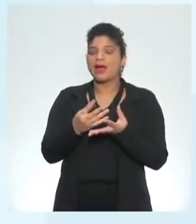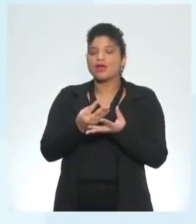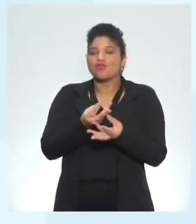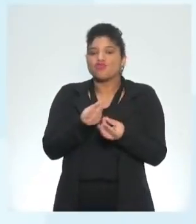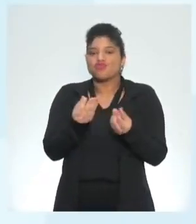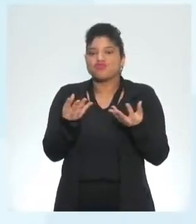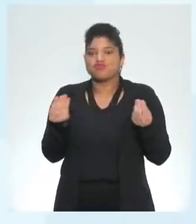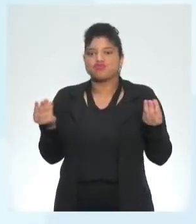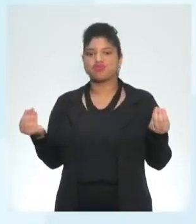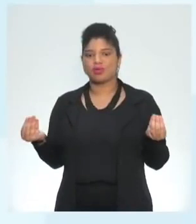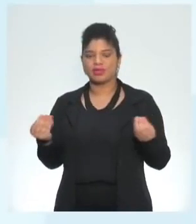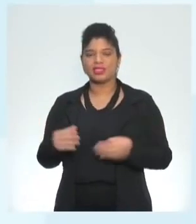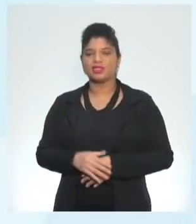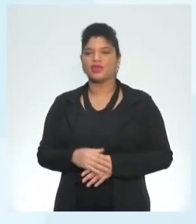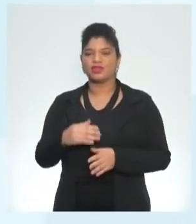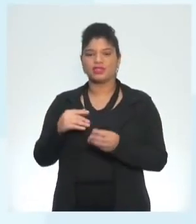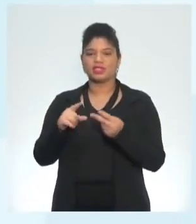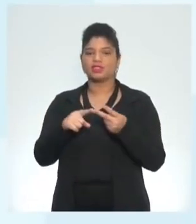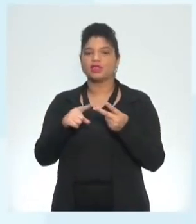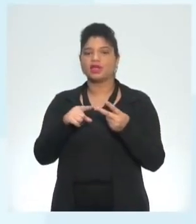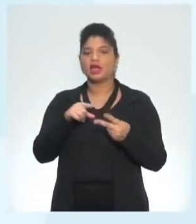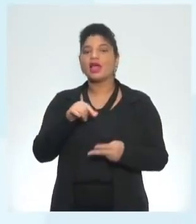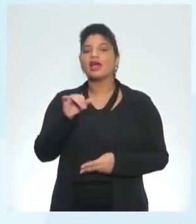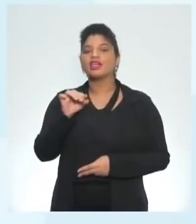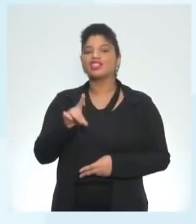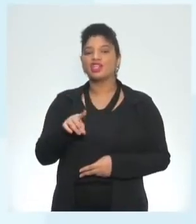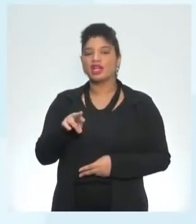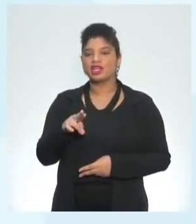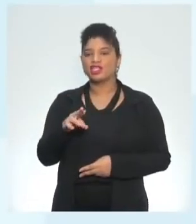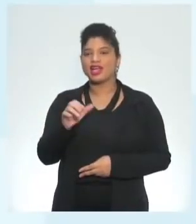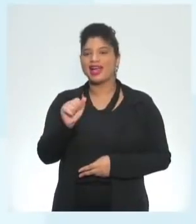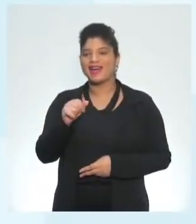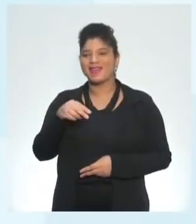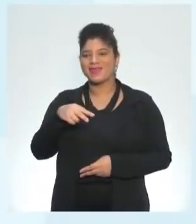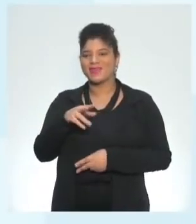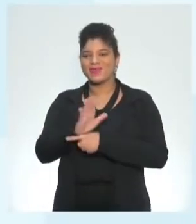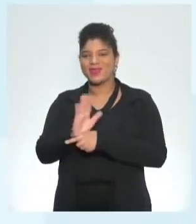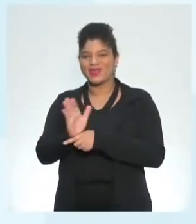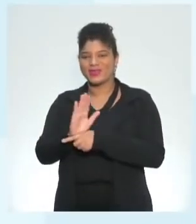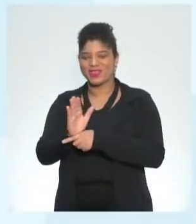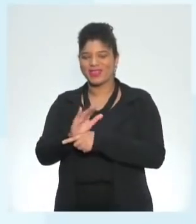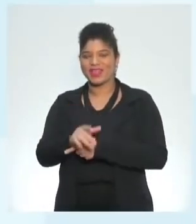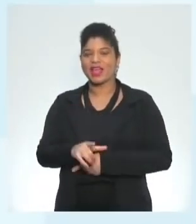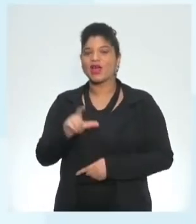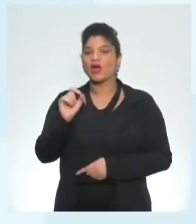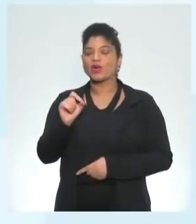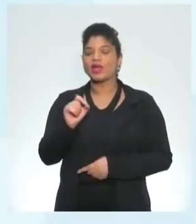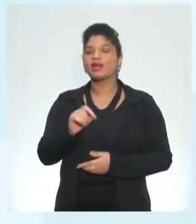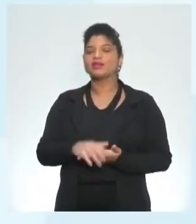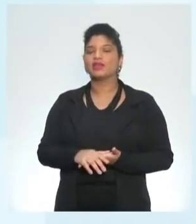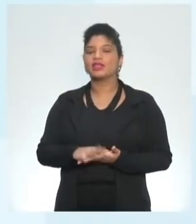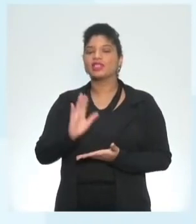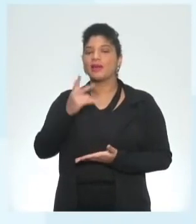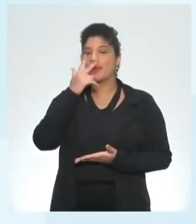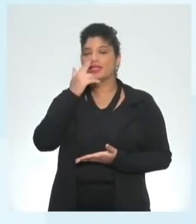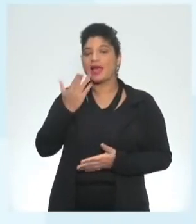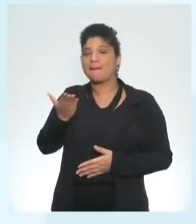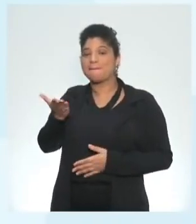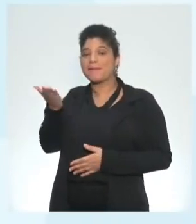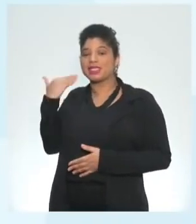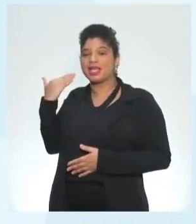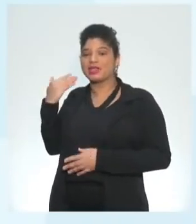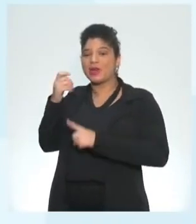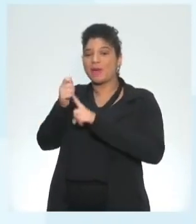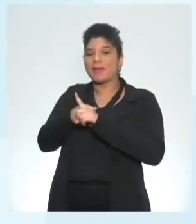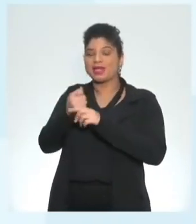a outra I directed a movie last month aqui já estaria como eu dirigi um filme o mês